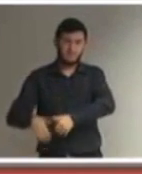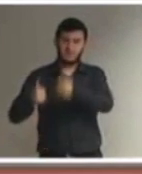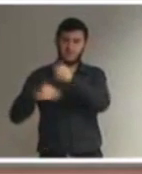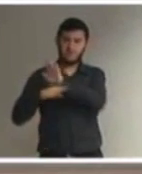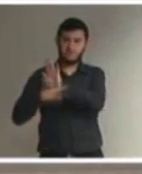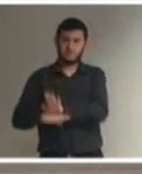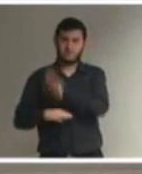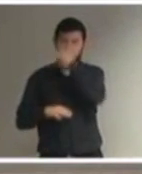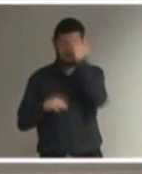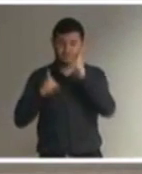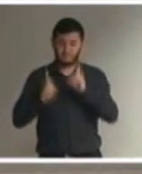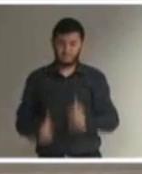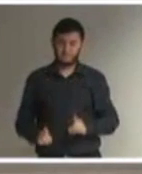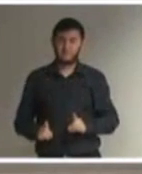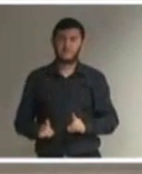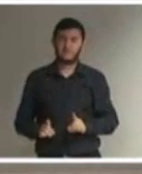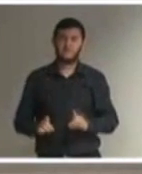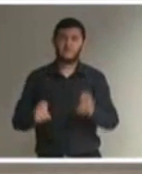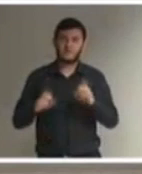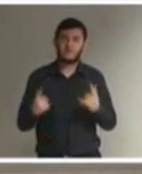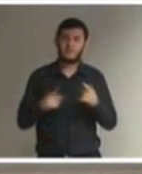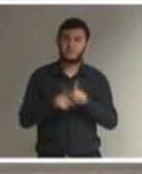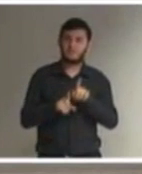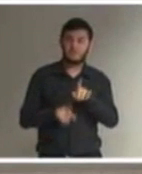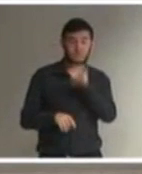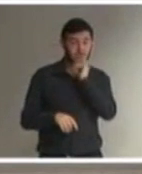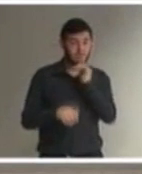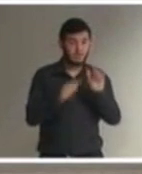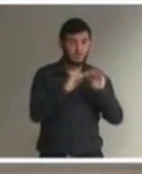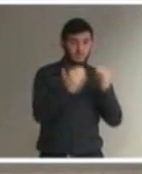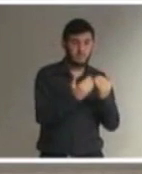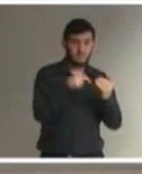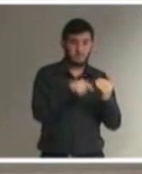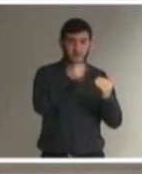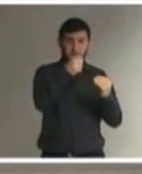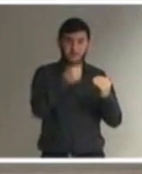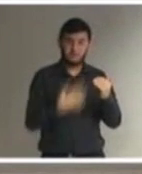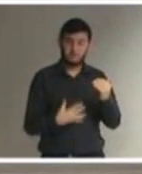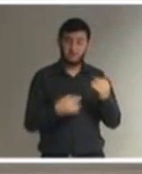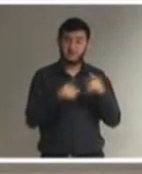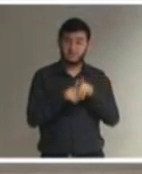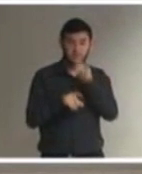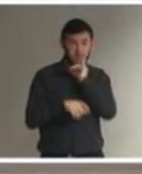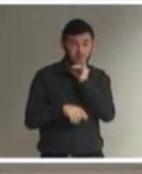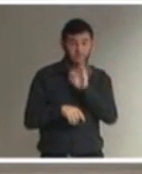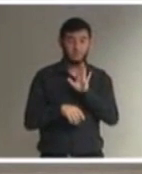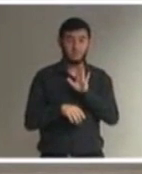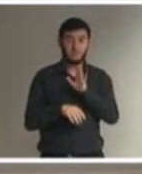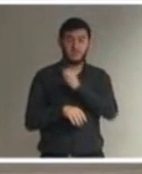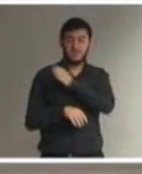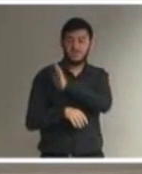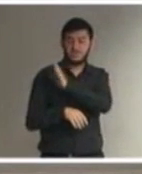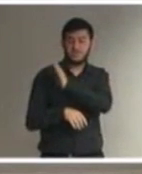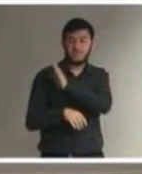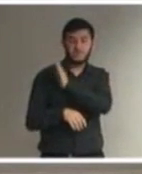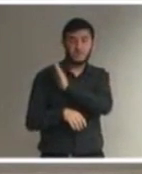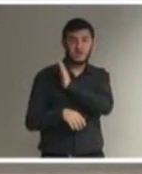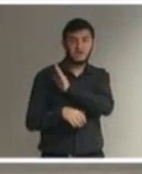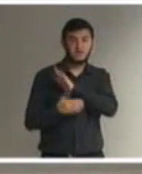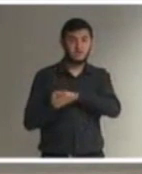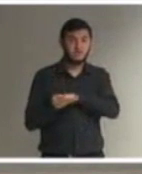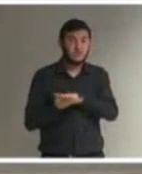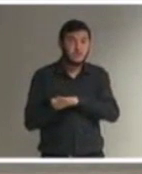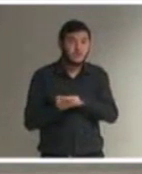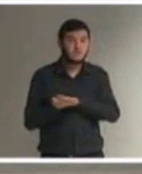Mesmo essa separação, o a convenção diz? Ela só é válida, ela só não é considerada discriminação se a pessoa com